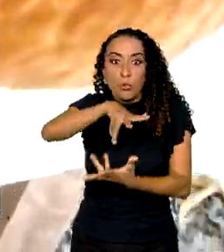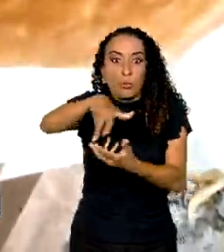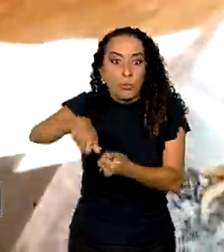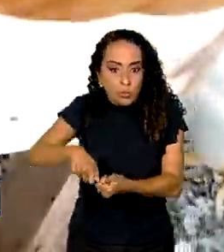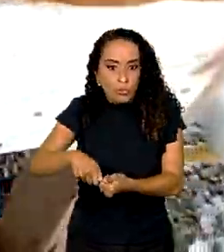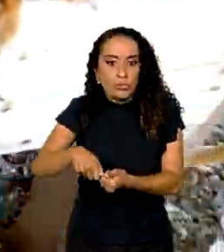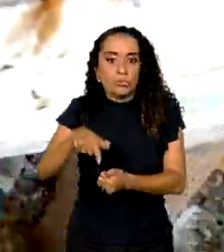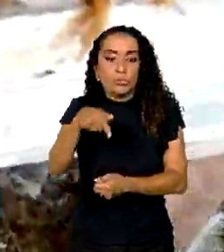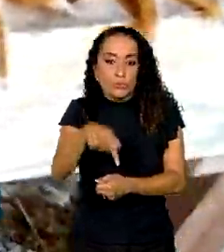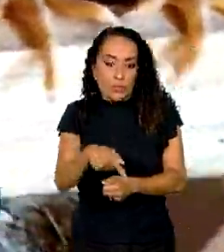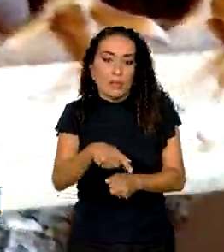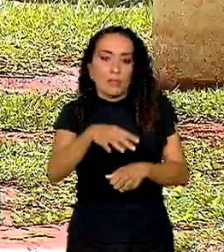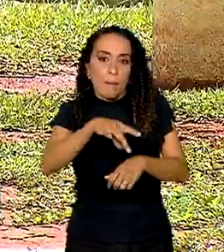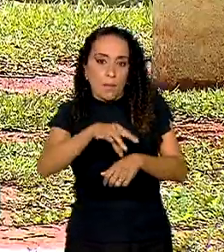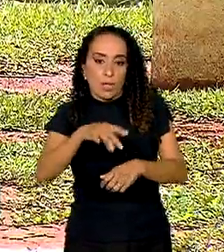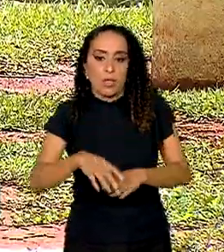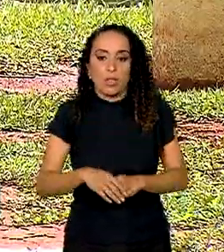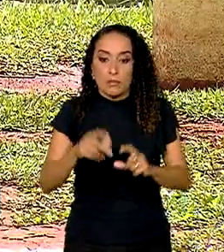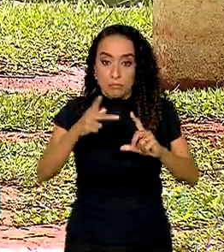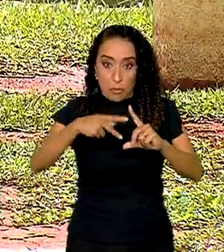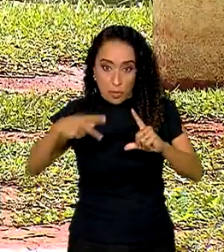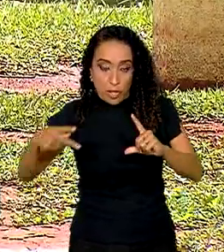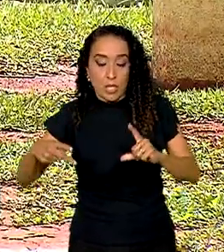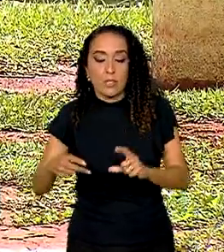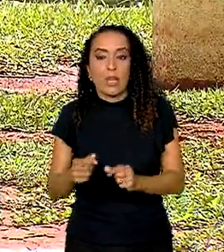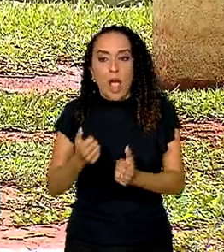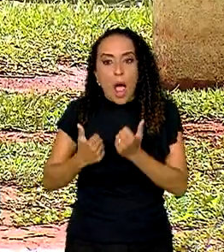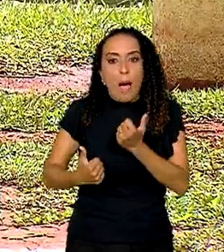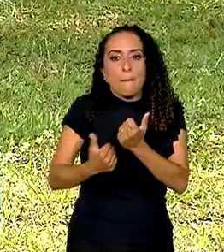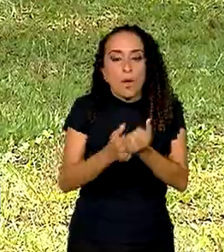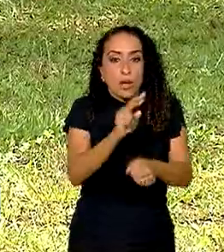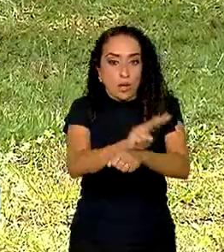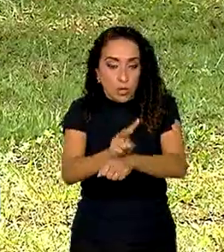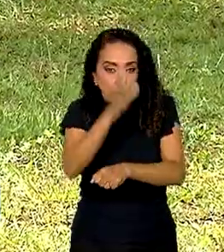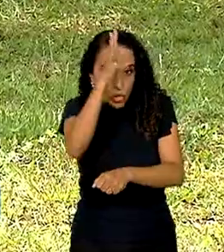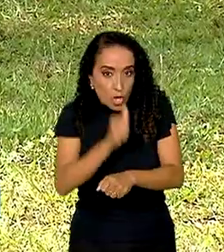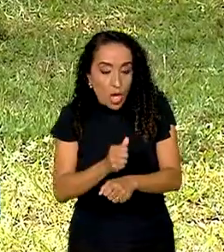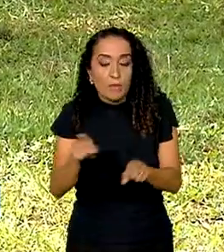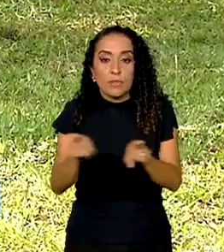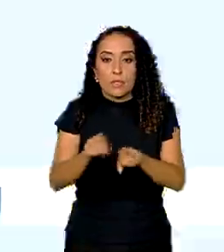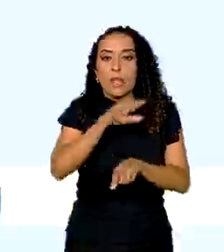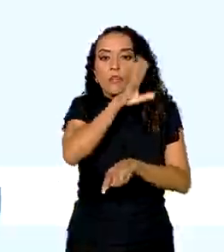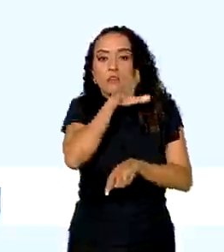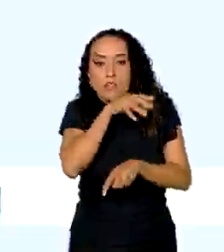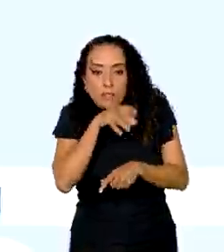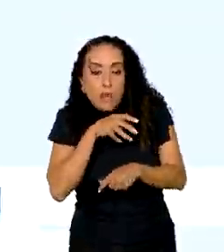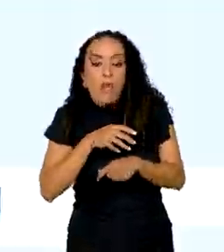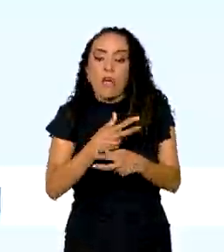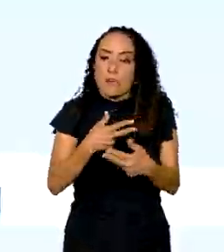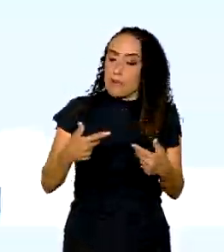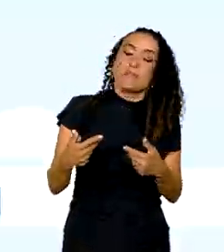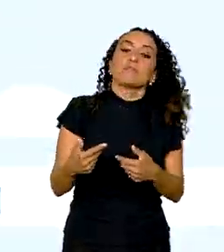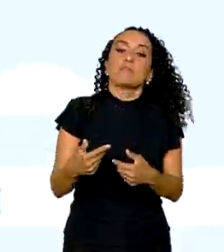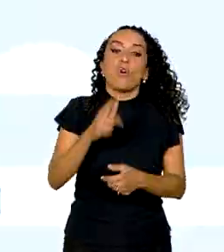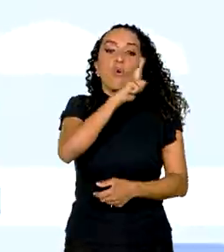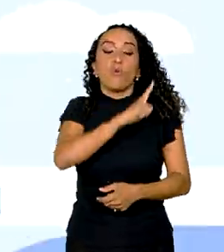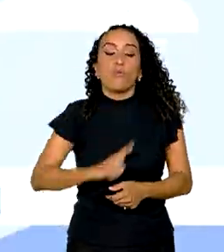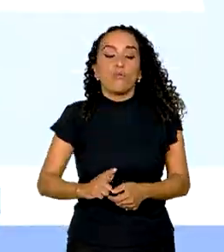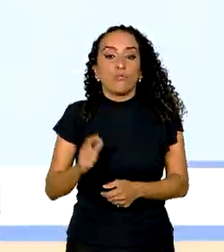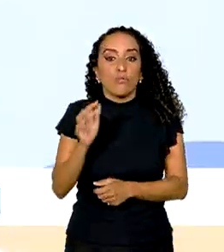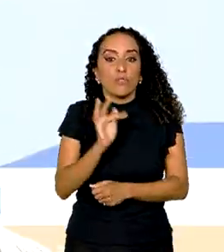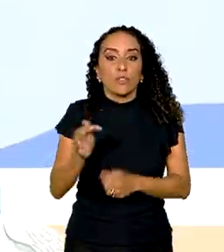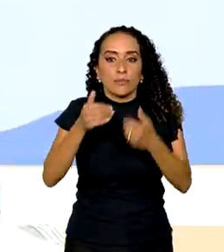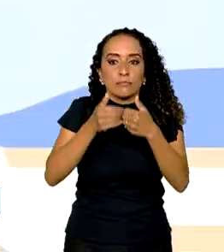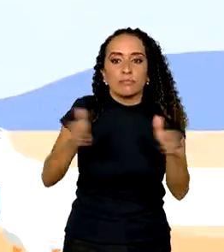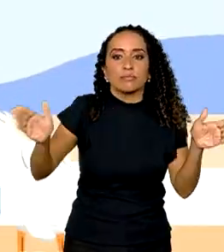dessas proteínas. Em apoio aos criadores de aves e animais silvestres, o governo federal lançou uma campanha